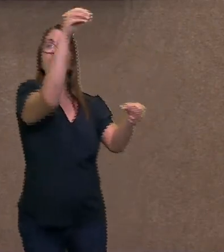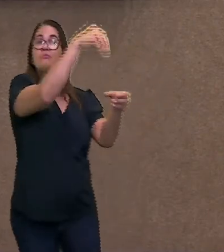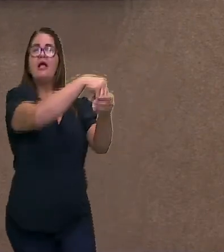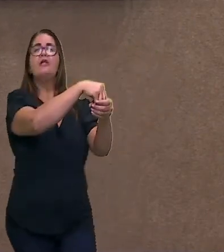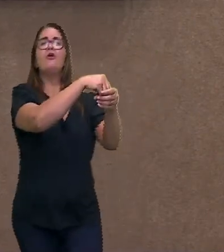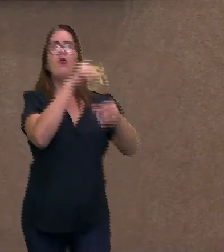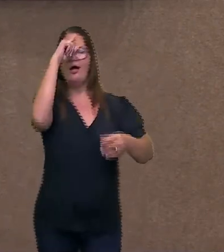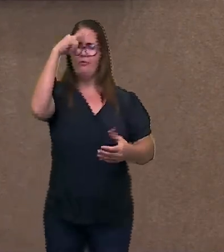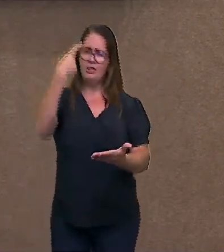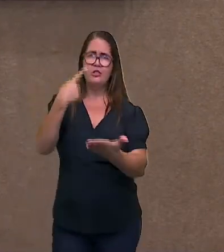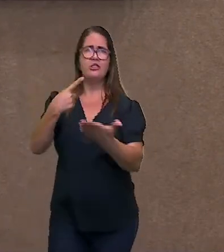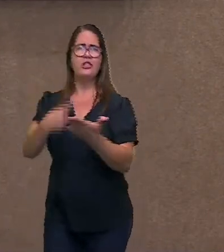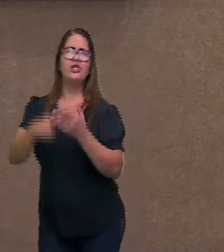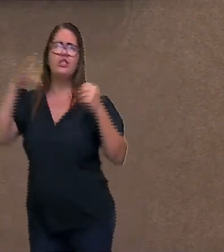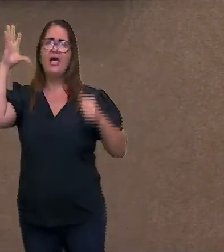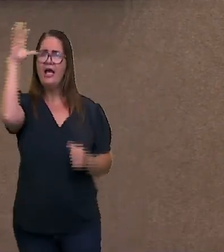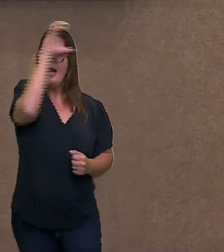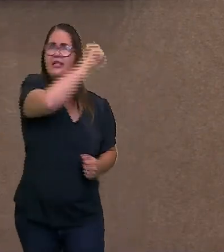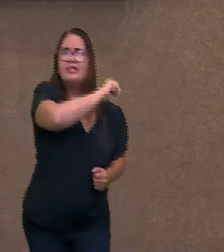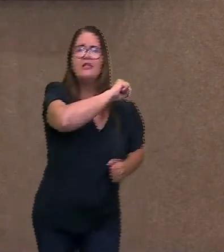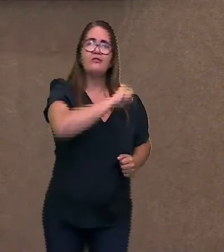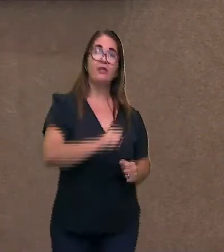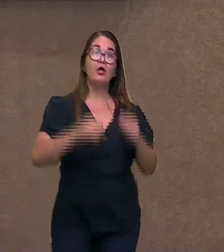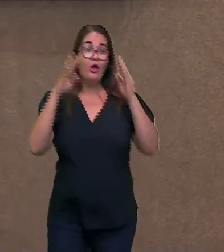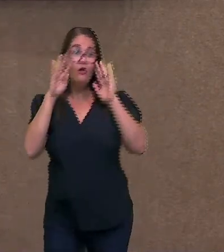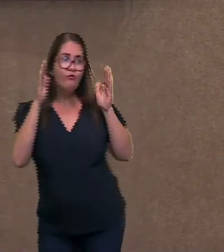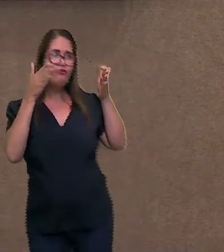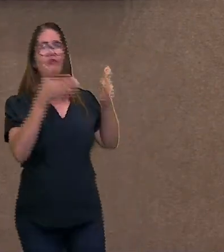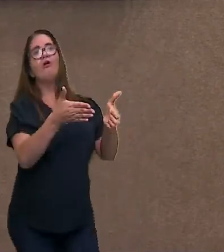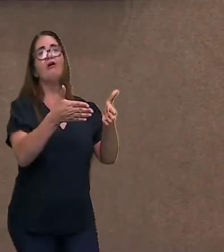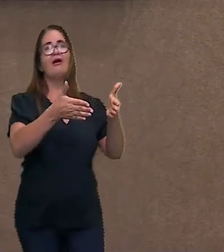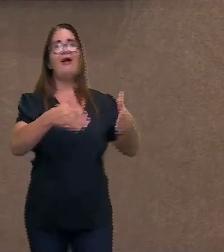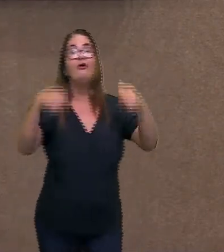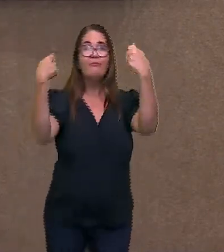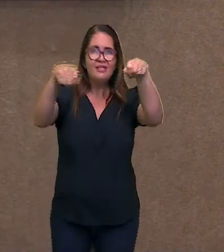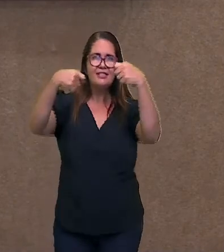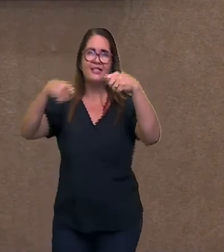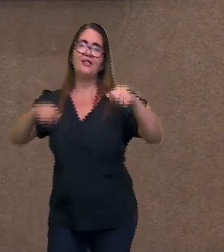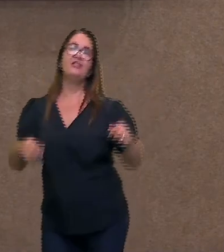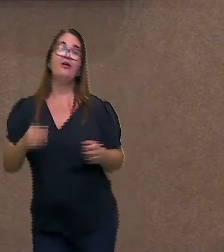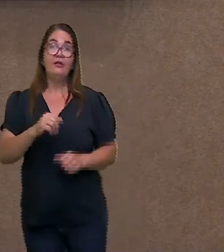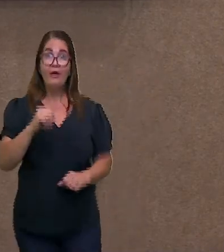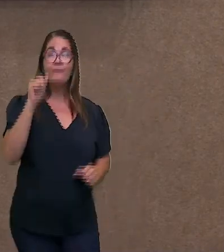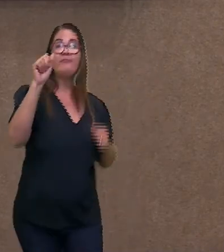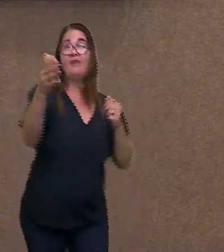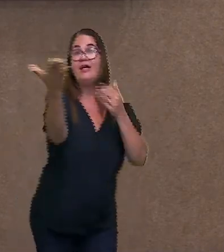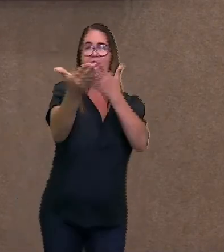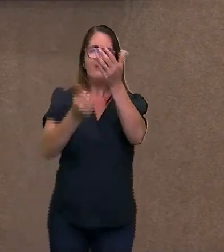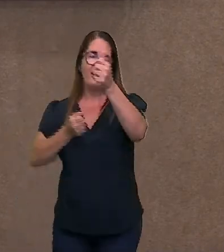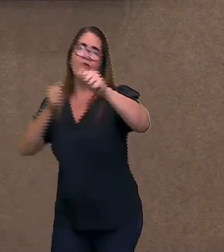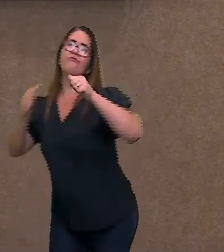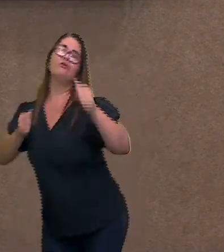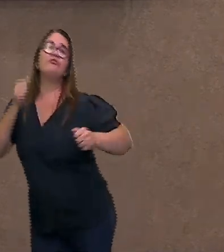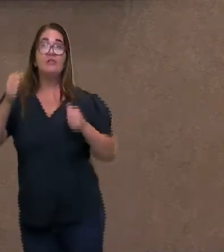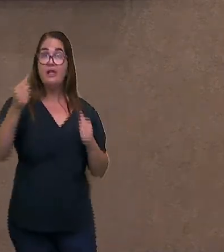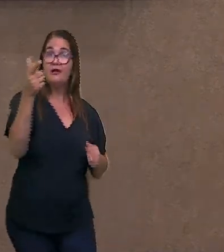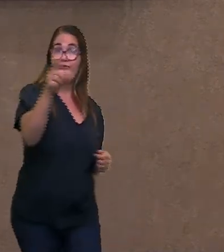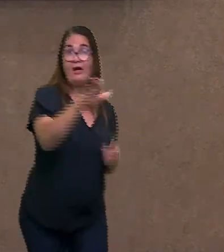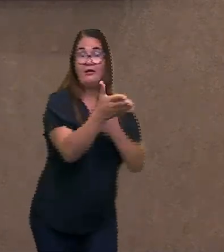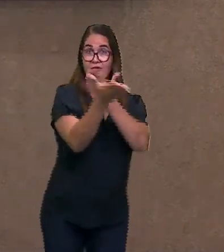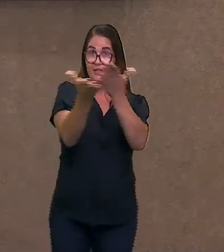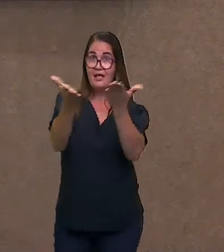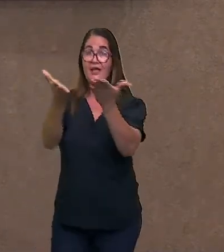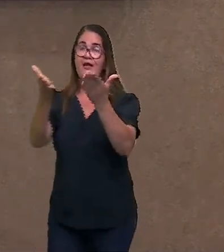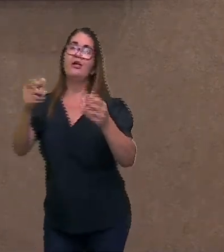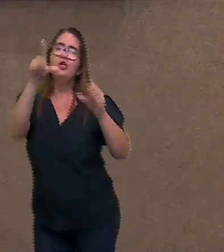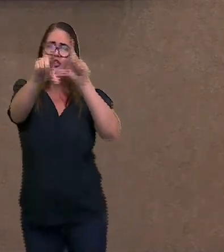Preste atenção Aditiva é usada pra fazer uma adição E aí, vou dizer Sabia